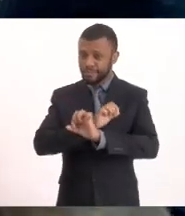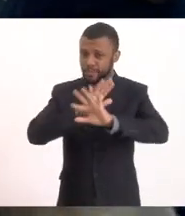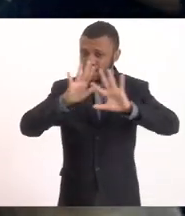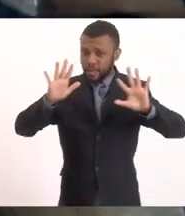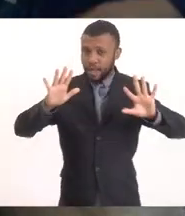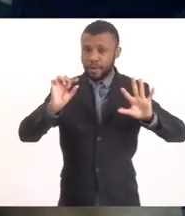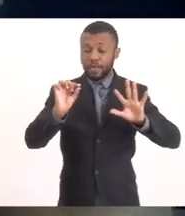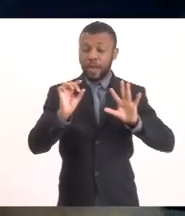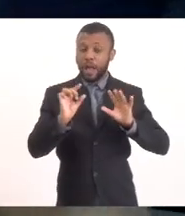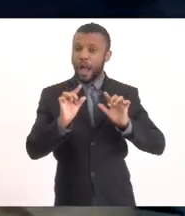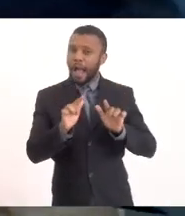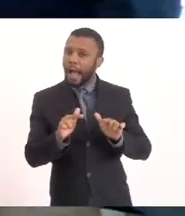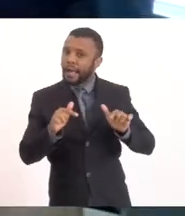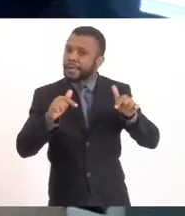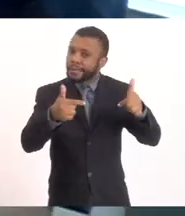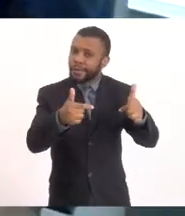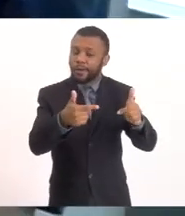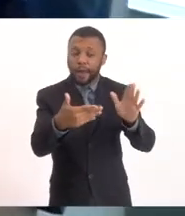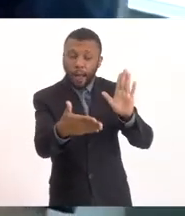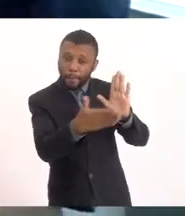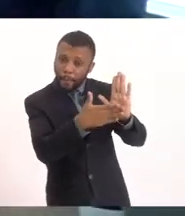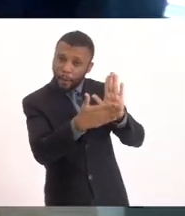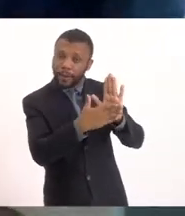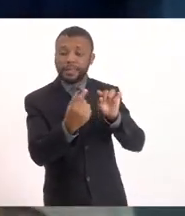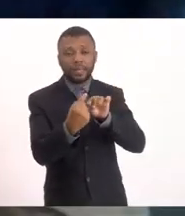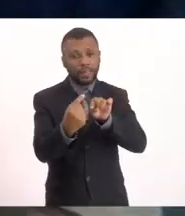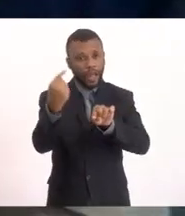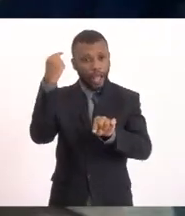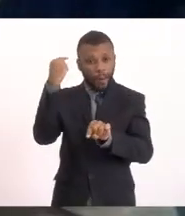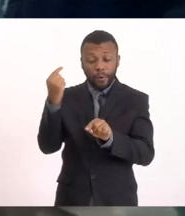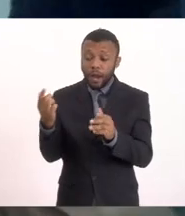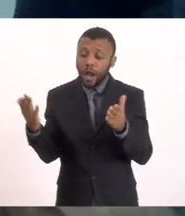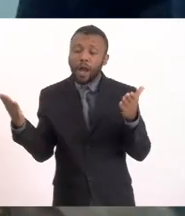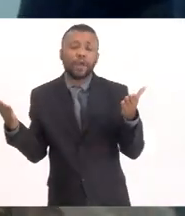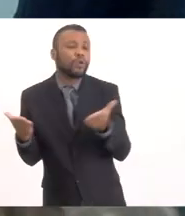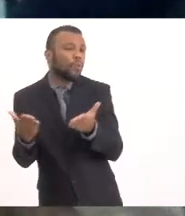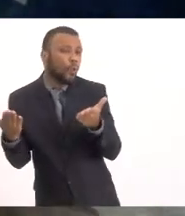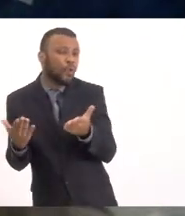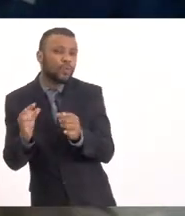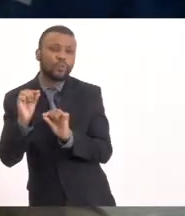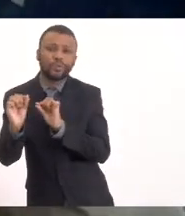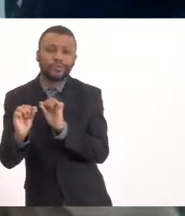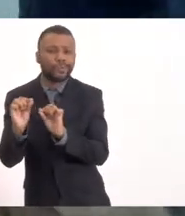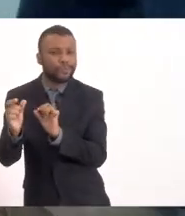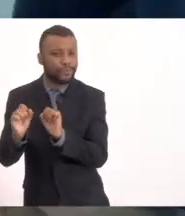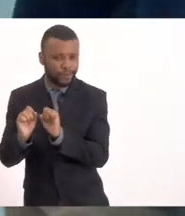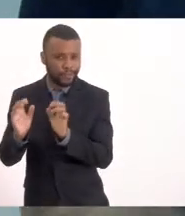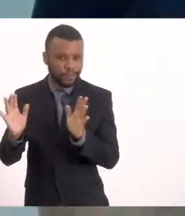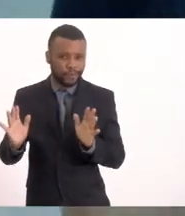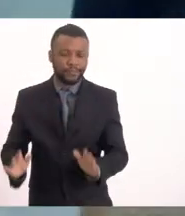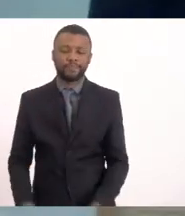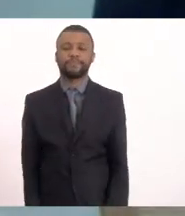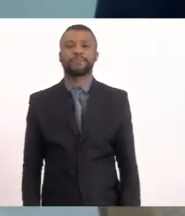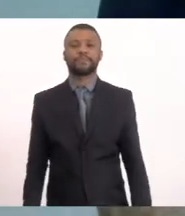intervenção que era proposta à época E hoje o que estamos fazendo Pode ir, pode passar por favor